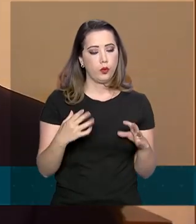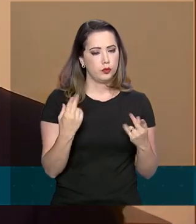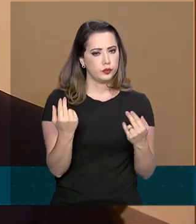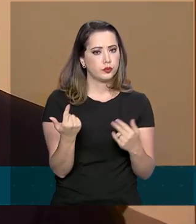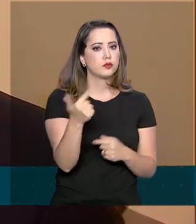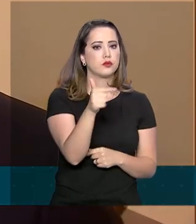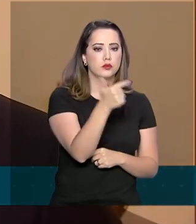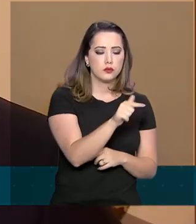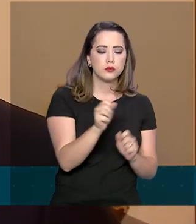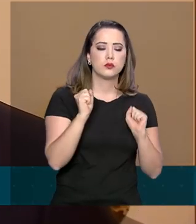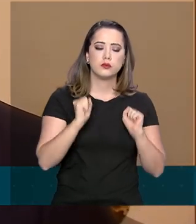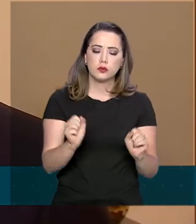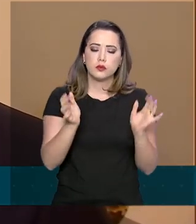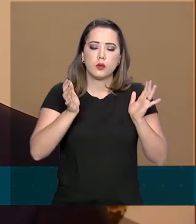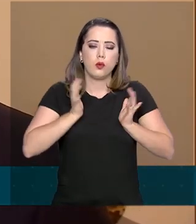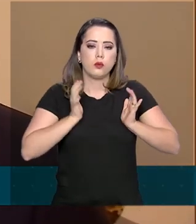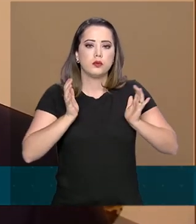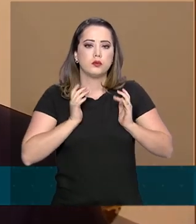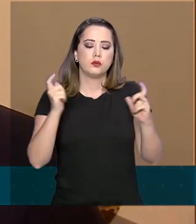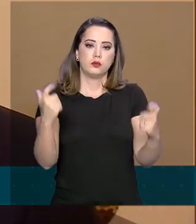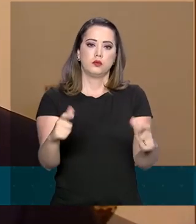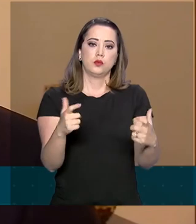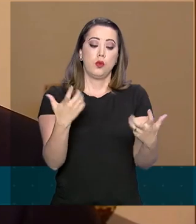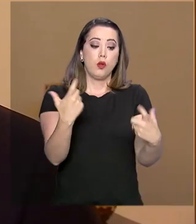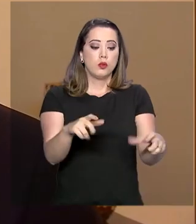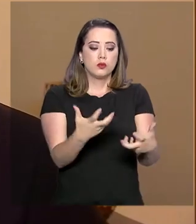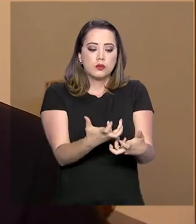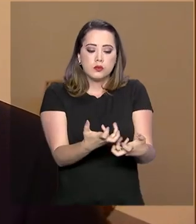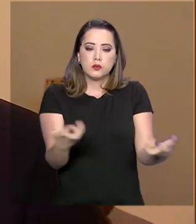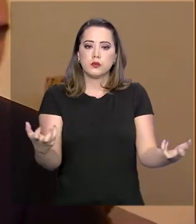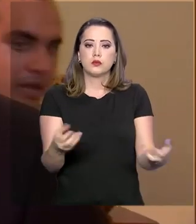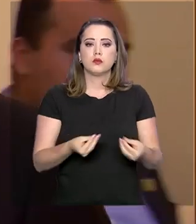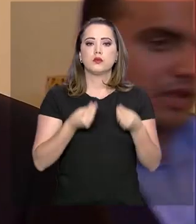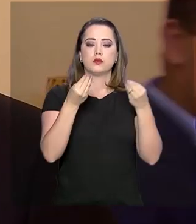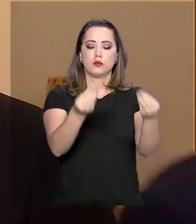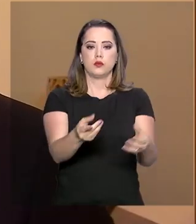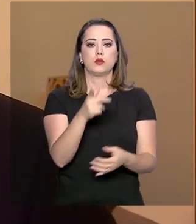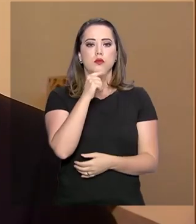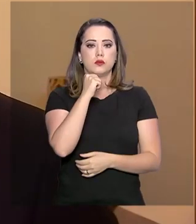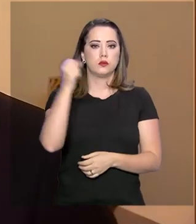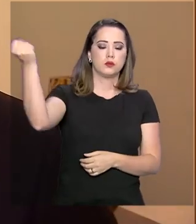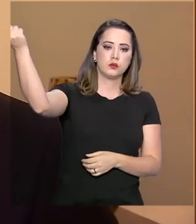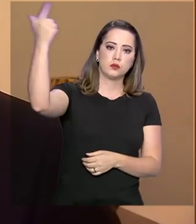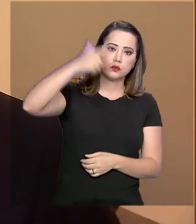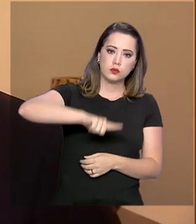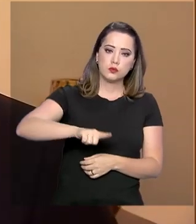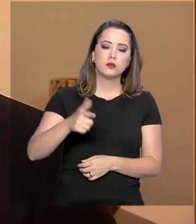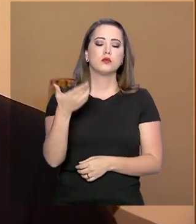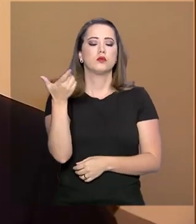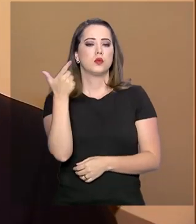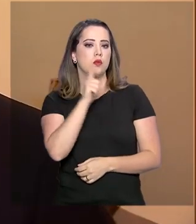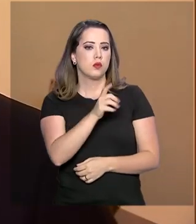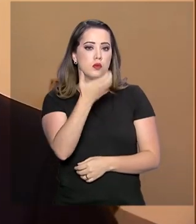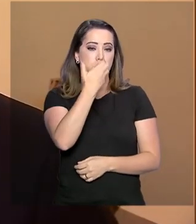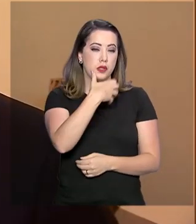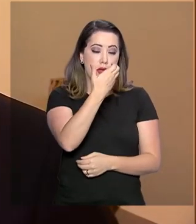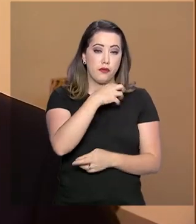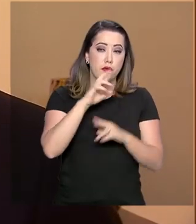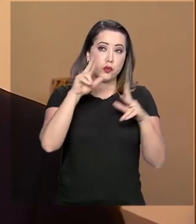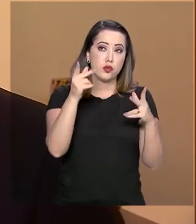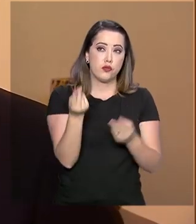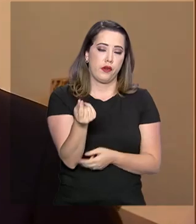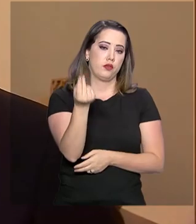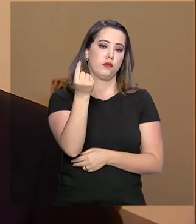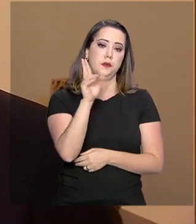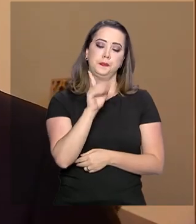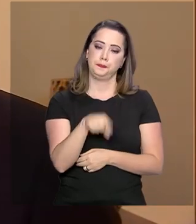podem trazer muita riqueza para a região. Pegar uma terra árida, levar água, aproveitar o sol e conseguir produzir fruta que tem um valor agregado diferenciado